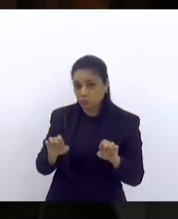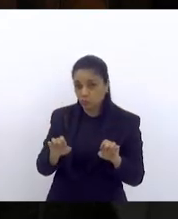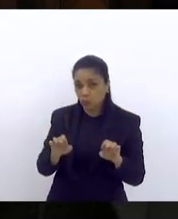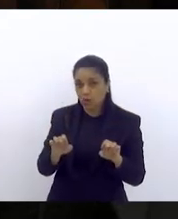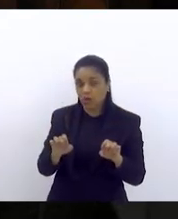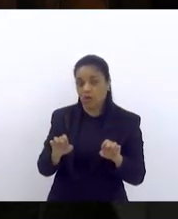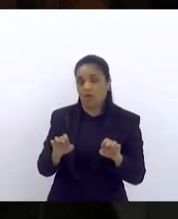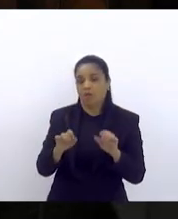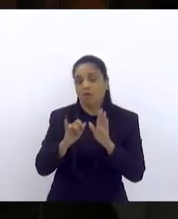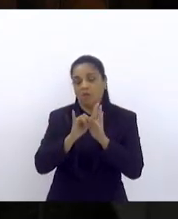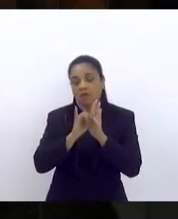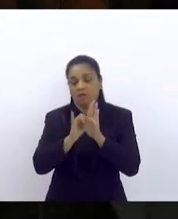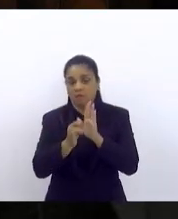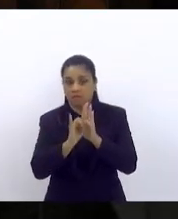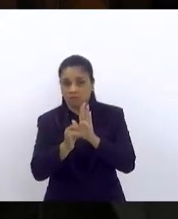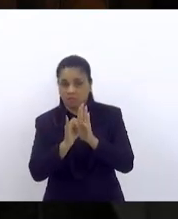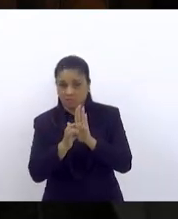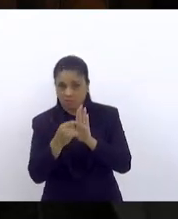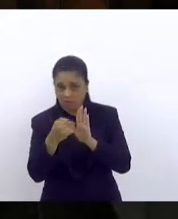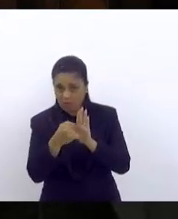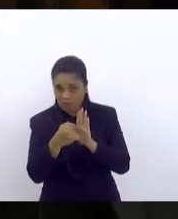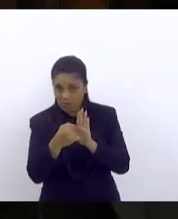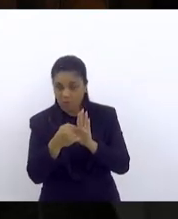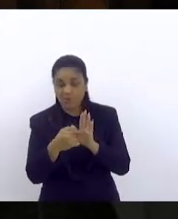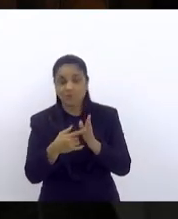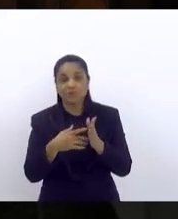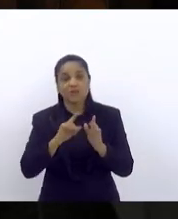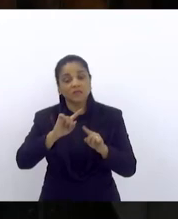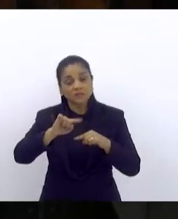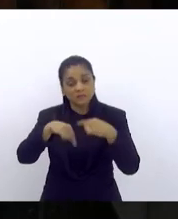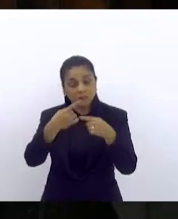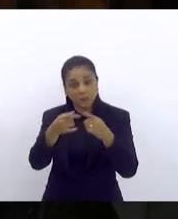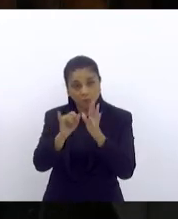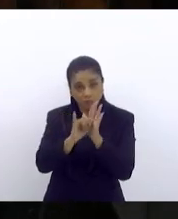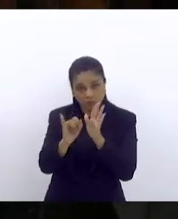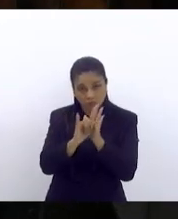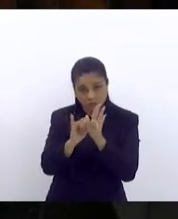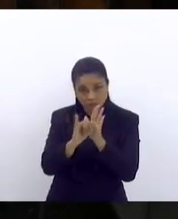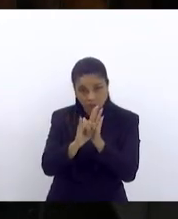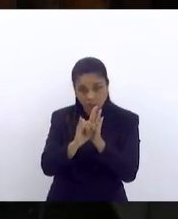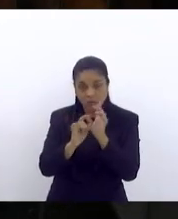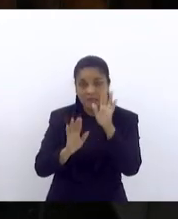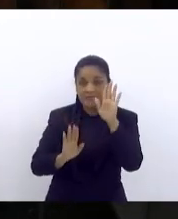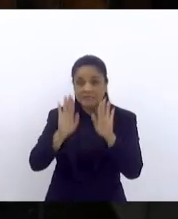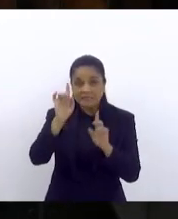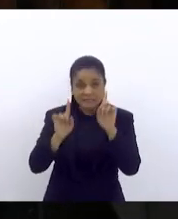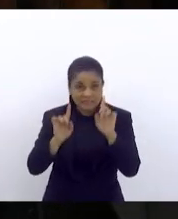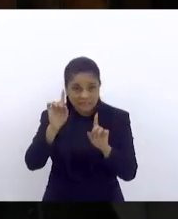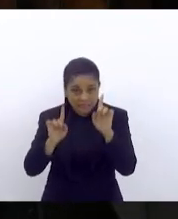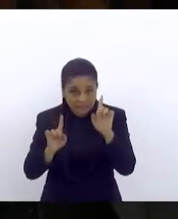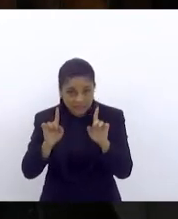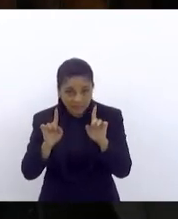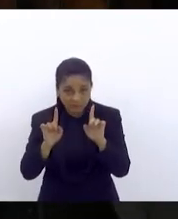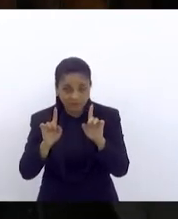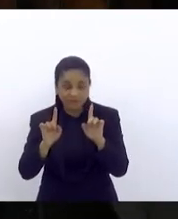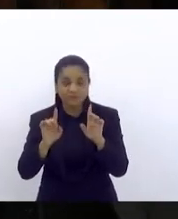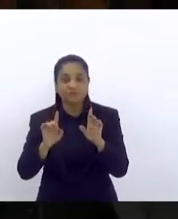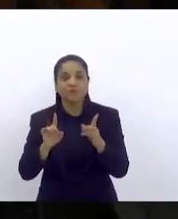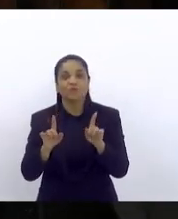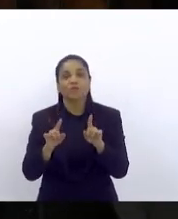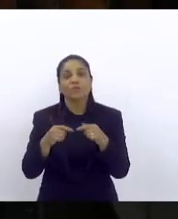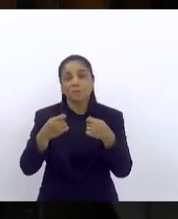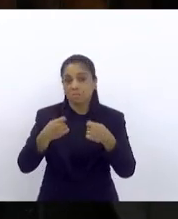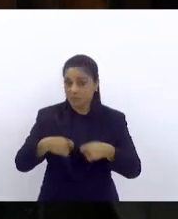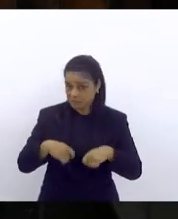esse edital depois depois do edital tem que ter a licitação e a licitação